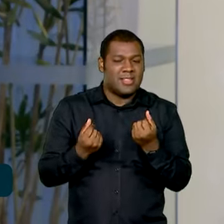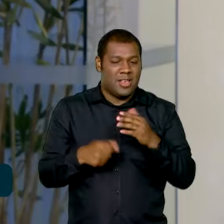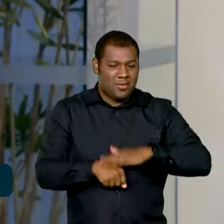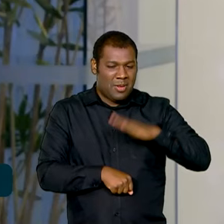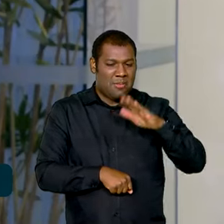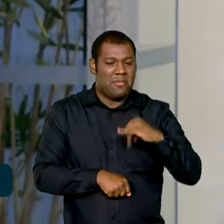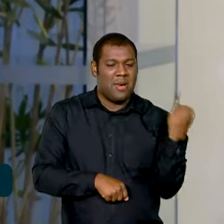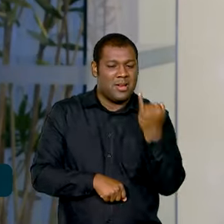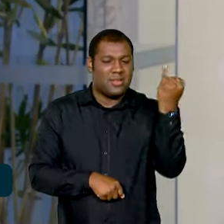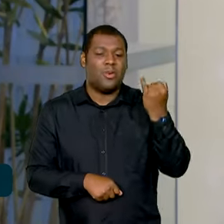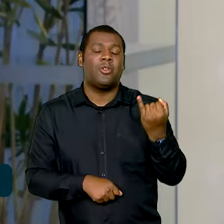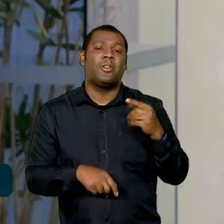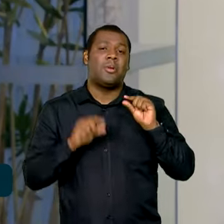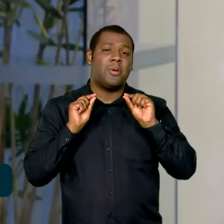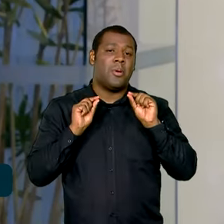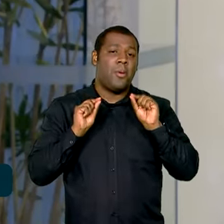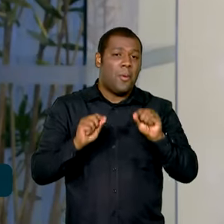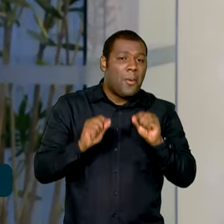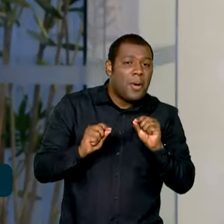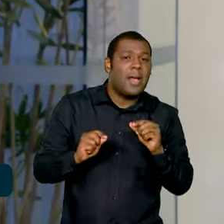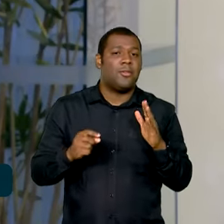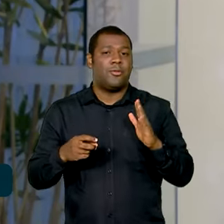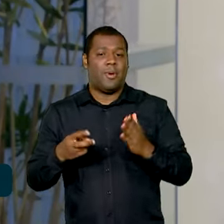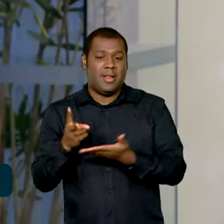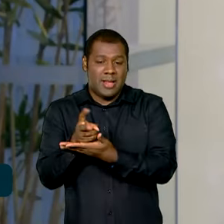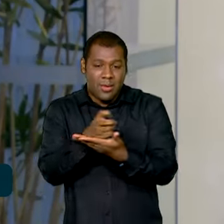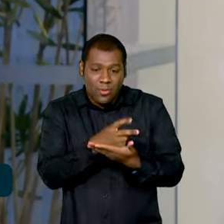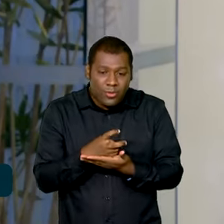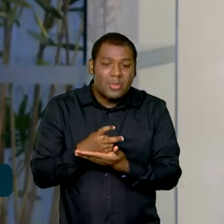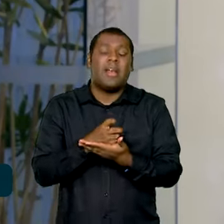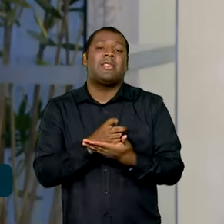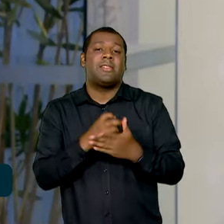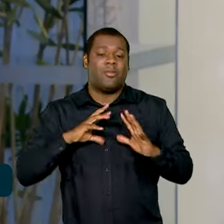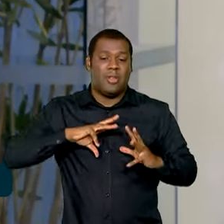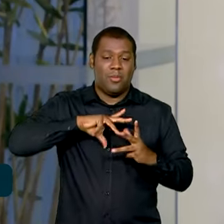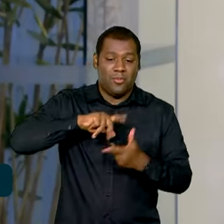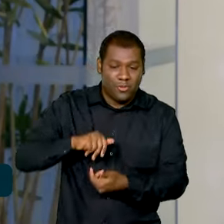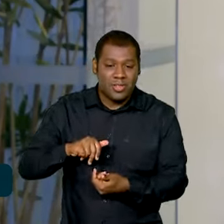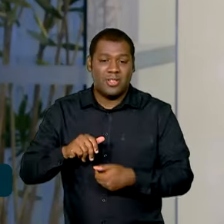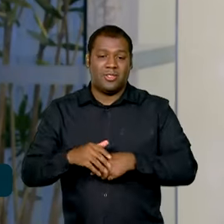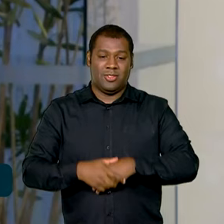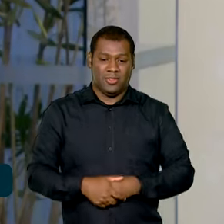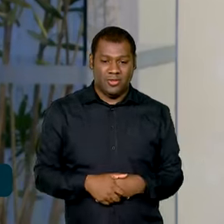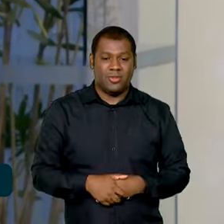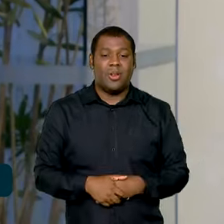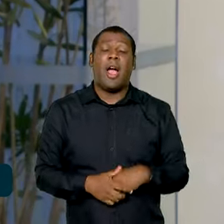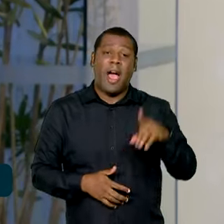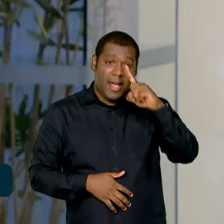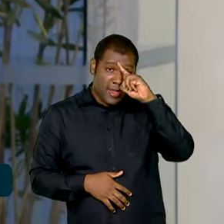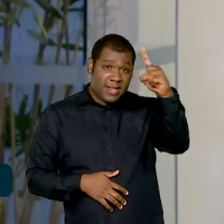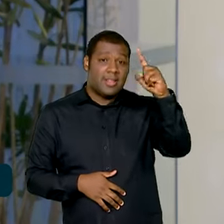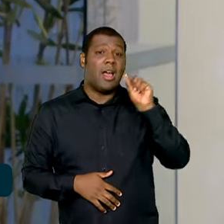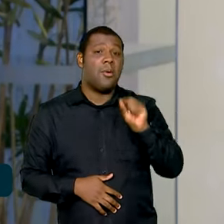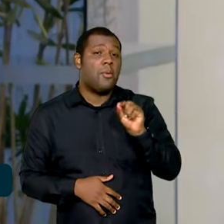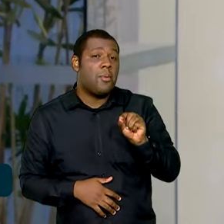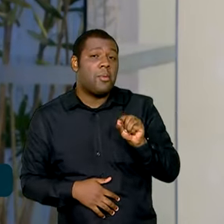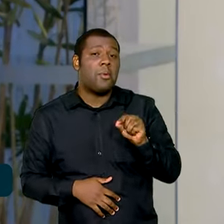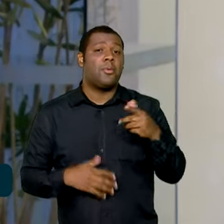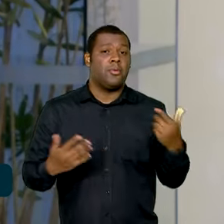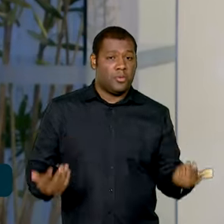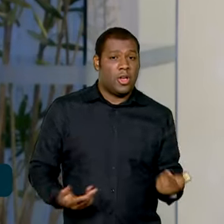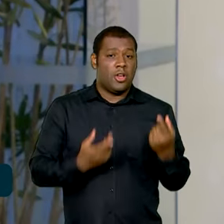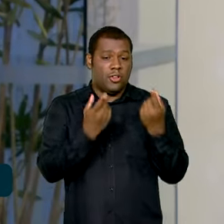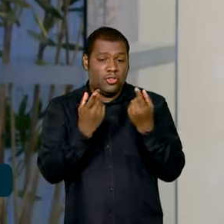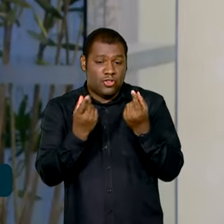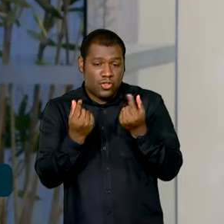estão, por exemplo, a tributação internacional com a proposta de taxação das grandes fortunas. E aí, a ideia é exatamente distribuir melhor